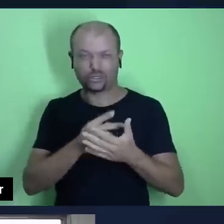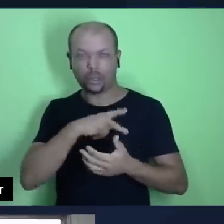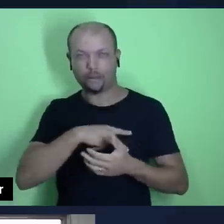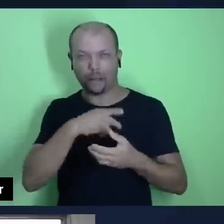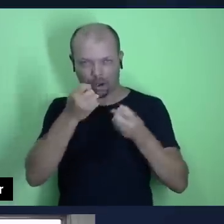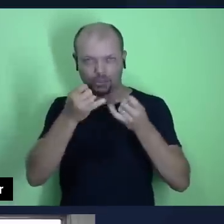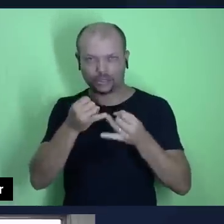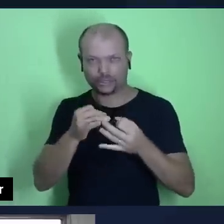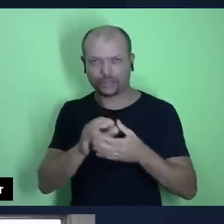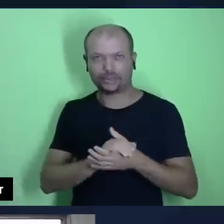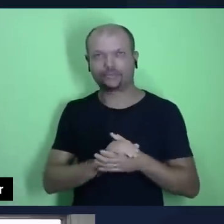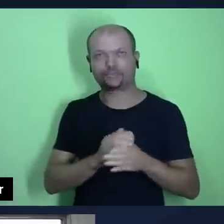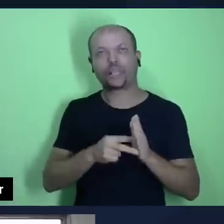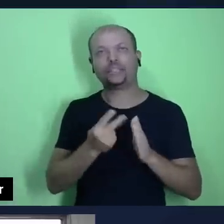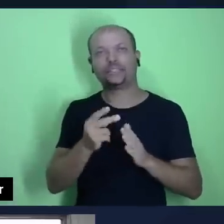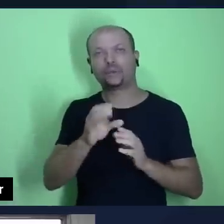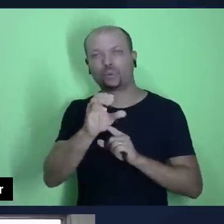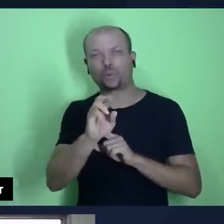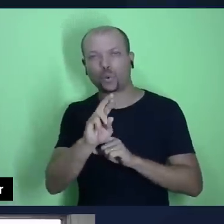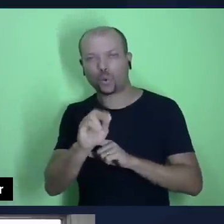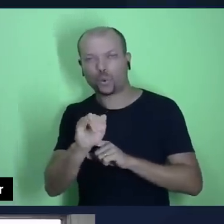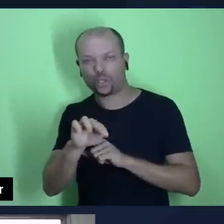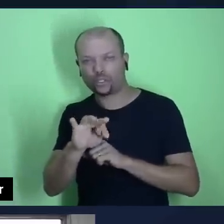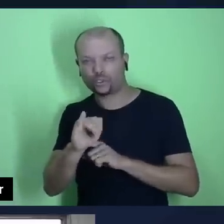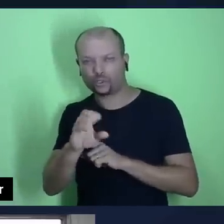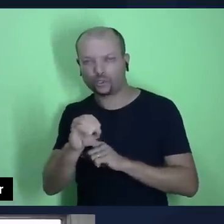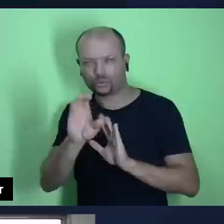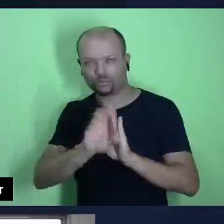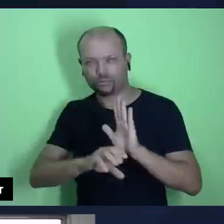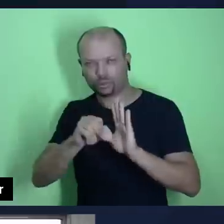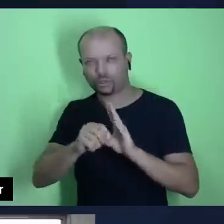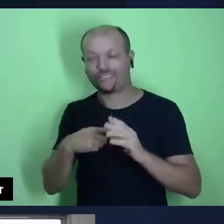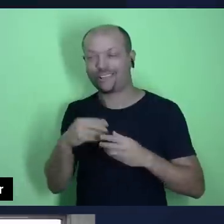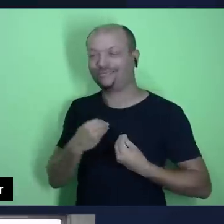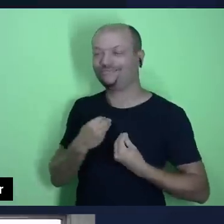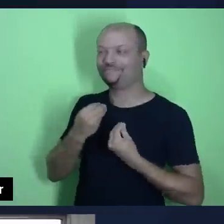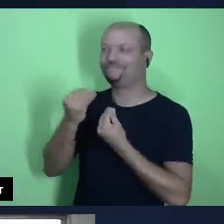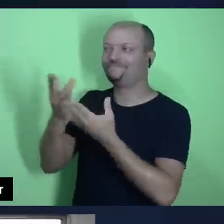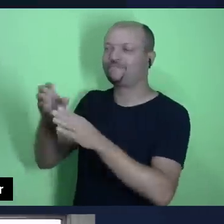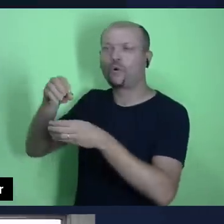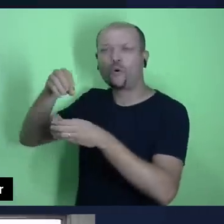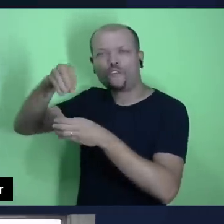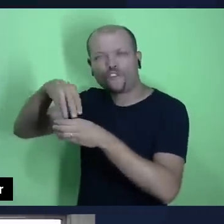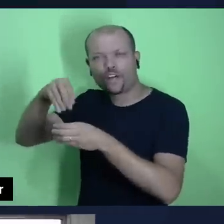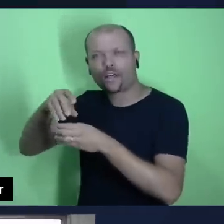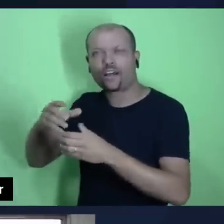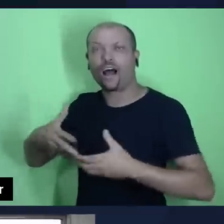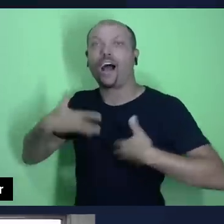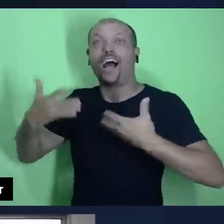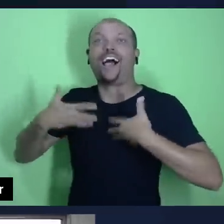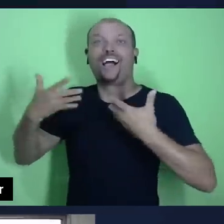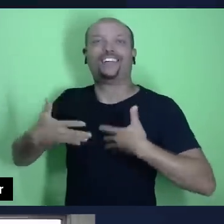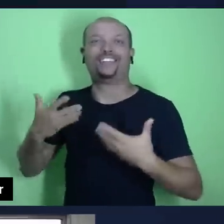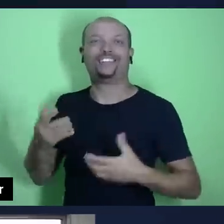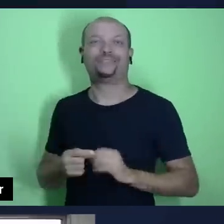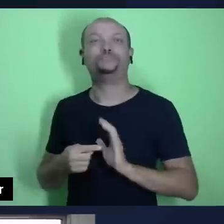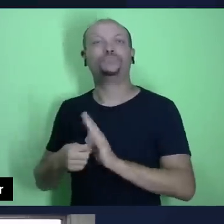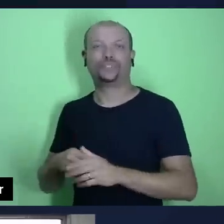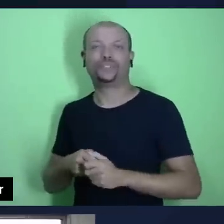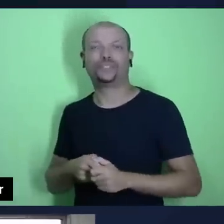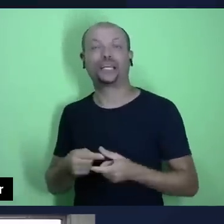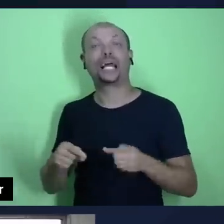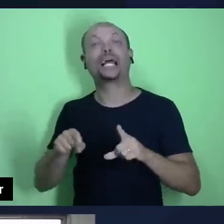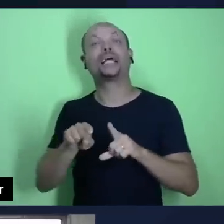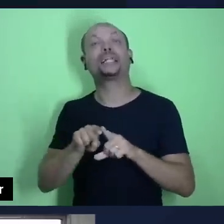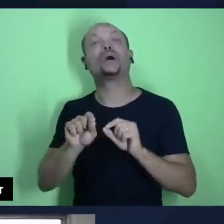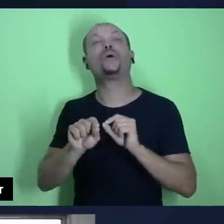escreve em 2 Coríntios capítulo 9, eu tenho que ofertar com alegria. E essa alegria vai expressar